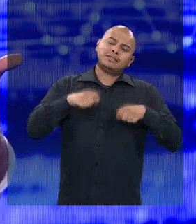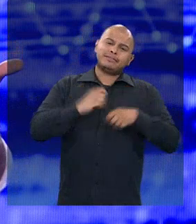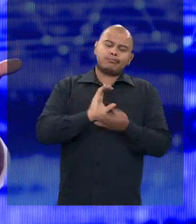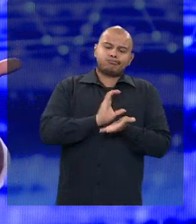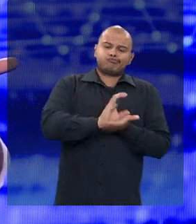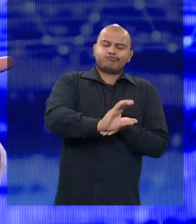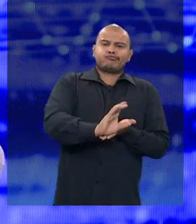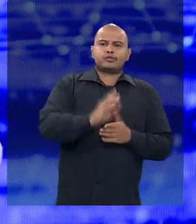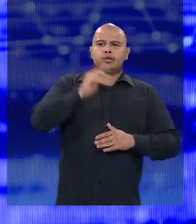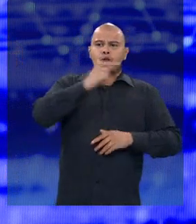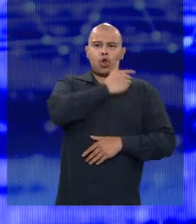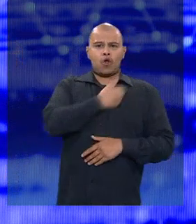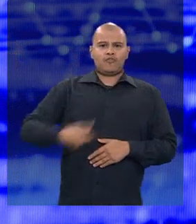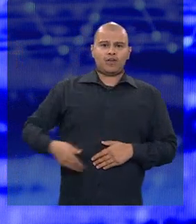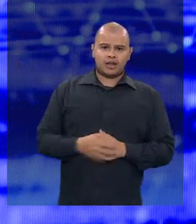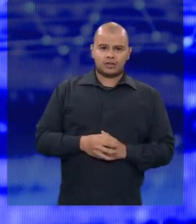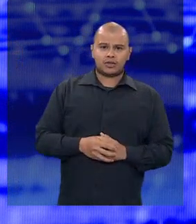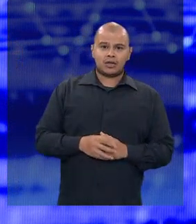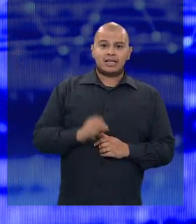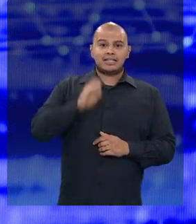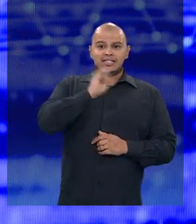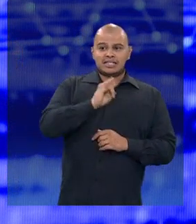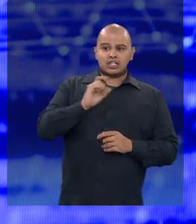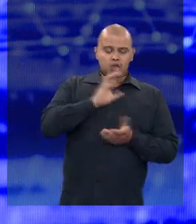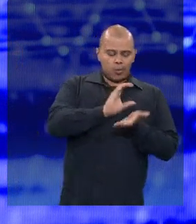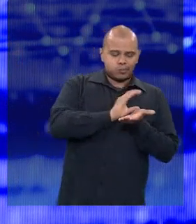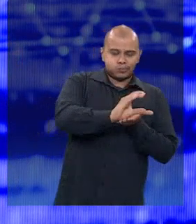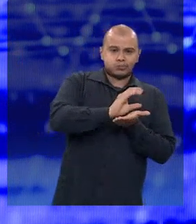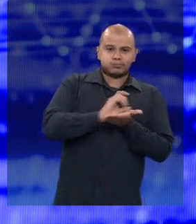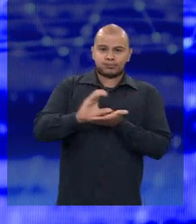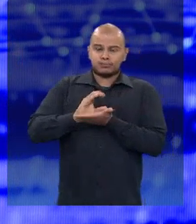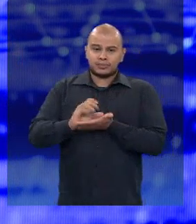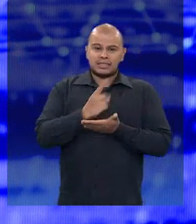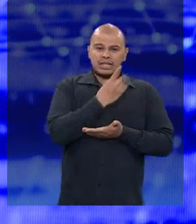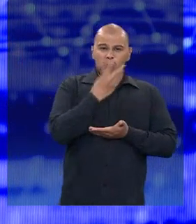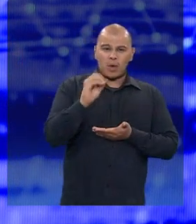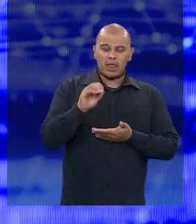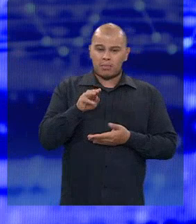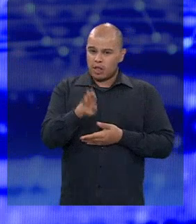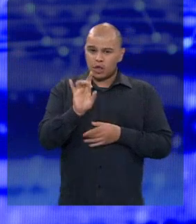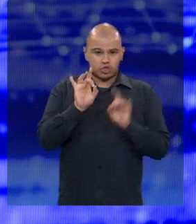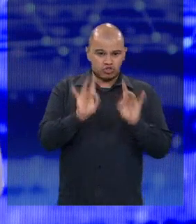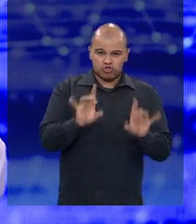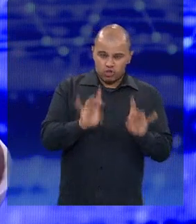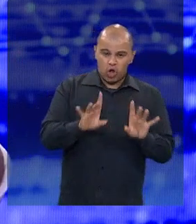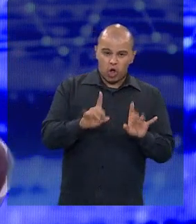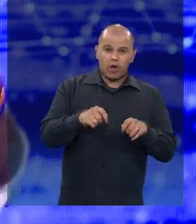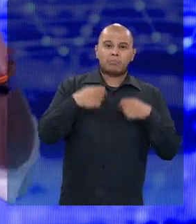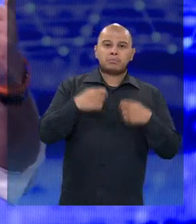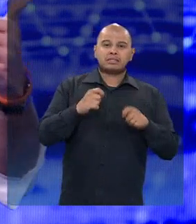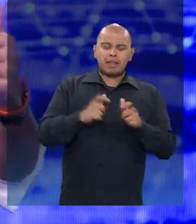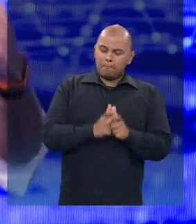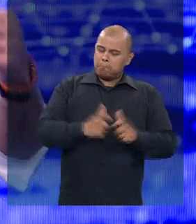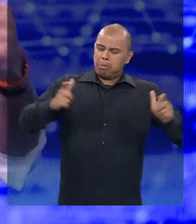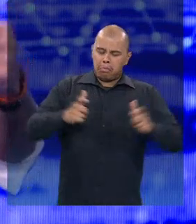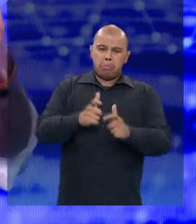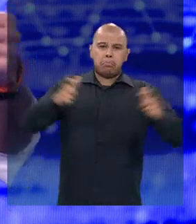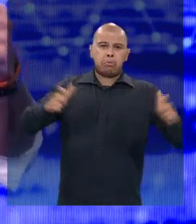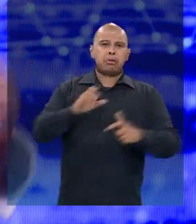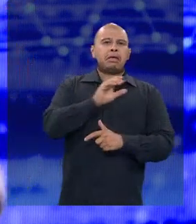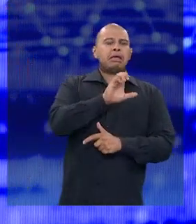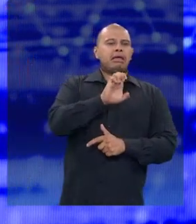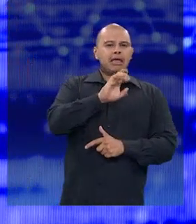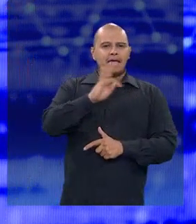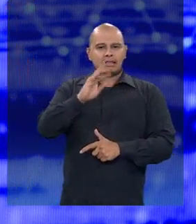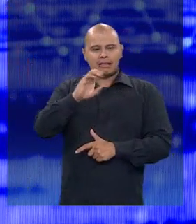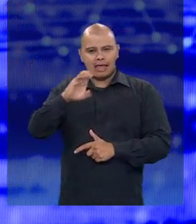Um governo que investe 140 milhões só no orçamento para o ensino profissionalizante, tem que expandir as ETECs, as FATECs, o Colégio Técnico